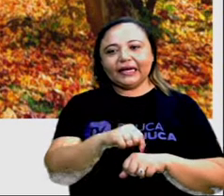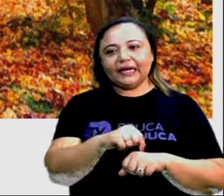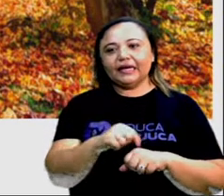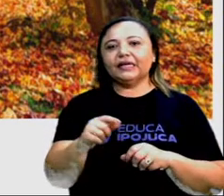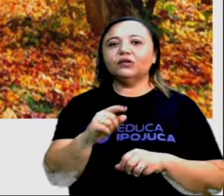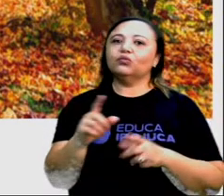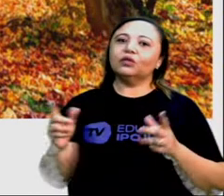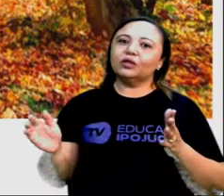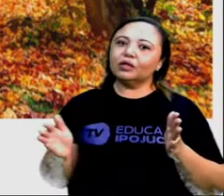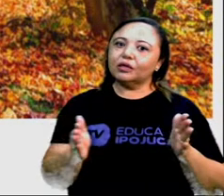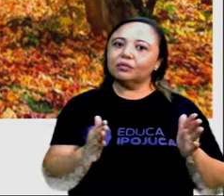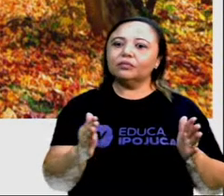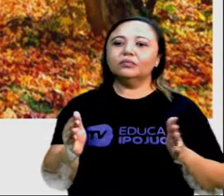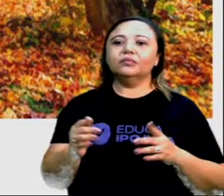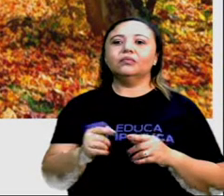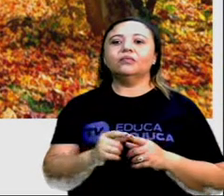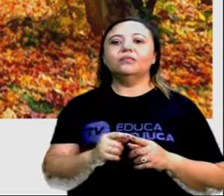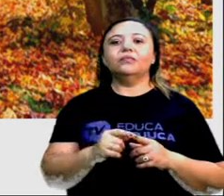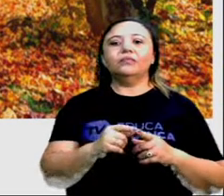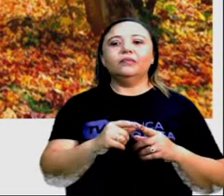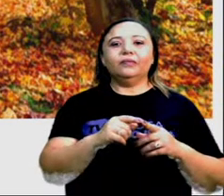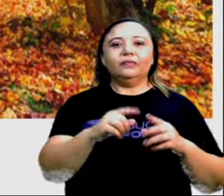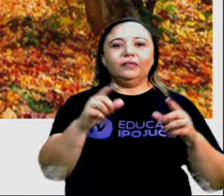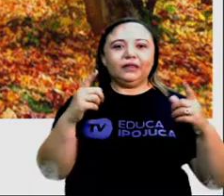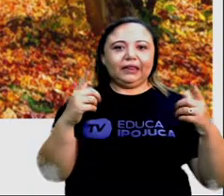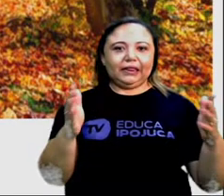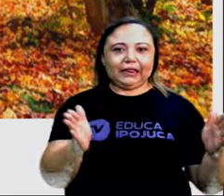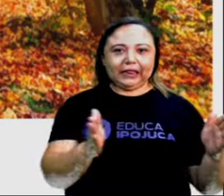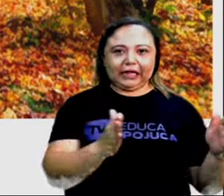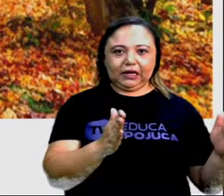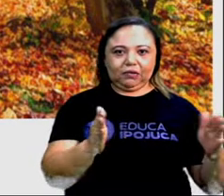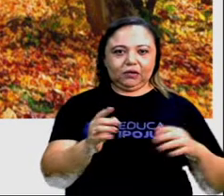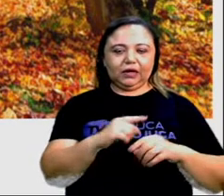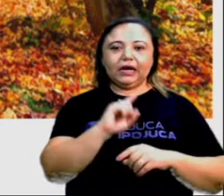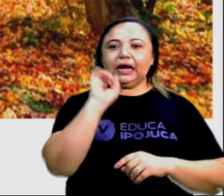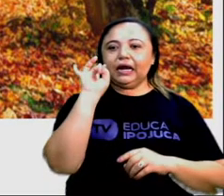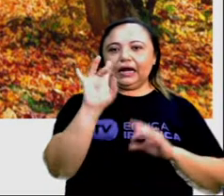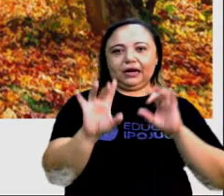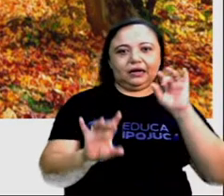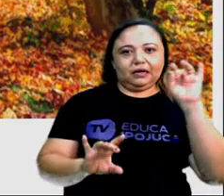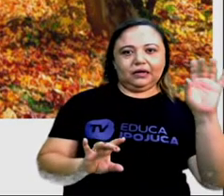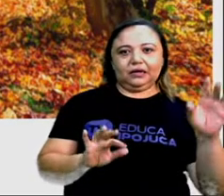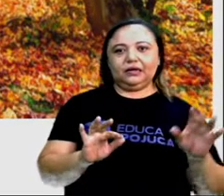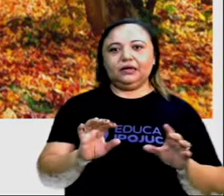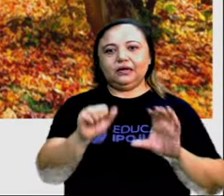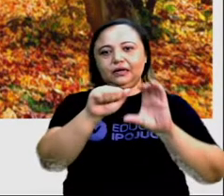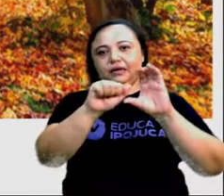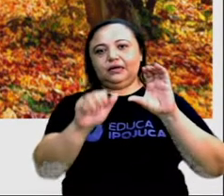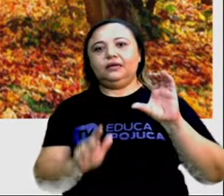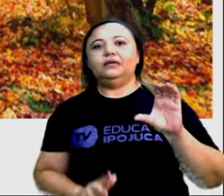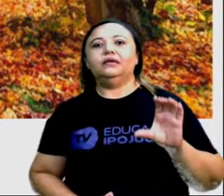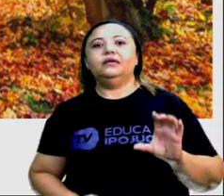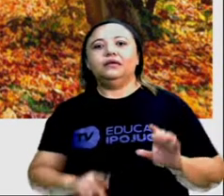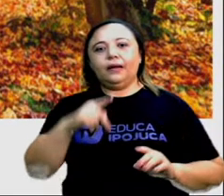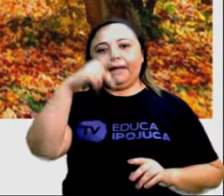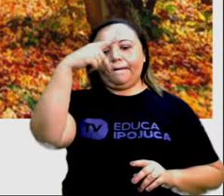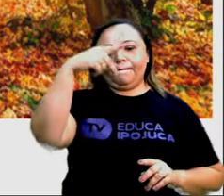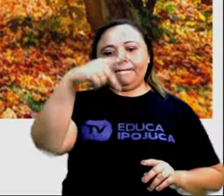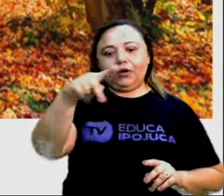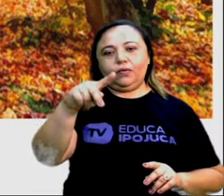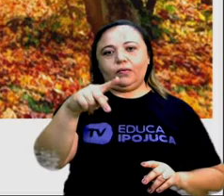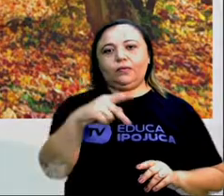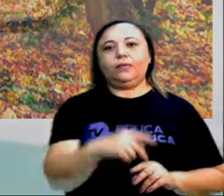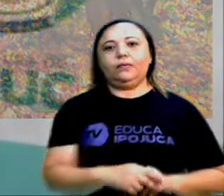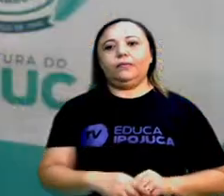ela ocorre em determinadas, determinados períodos. E cada uma com características próprias. Aqui no Brasil, a gente